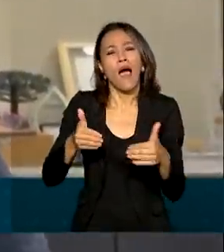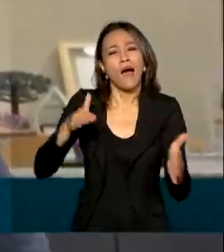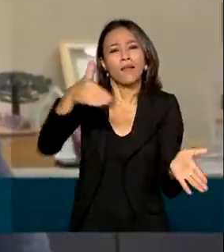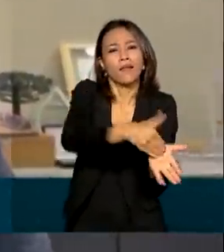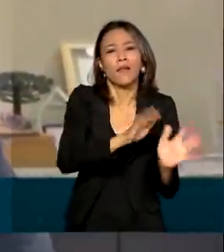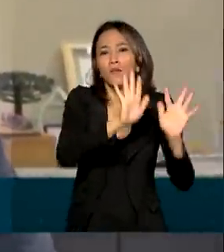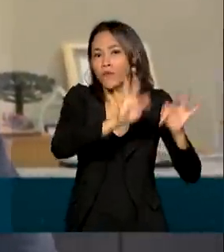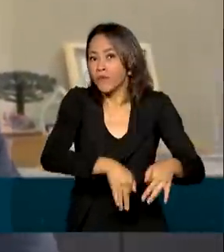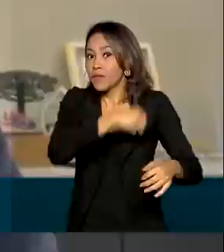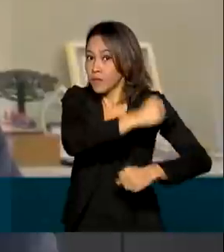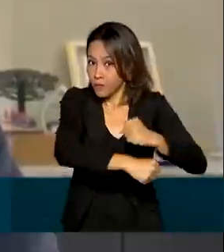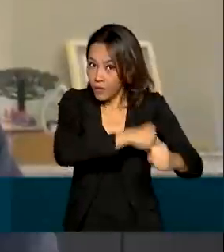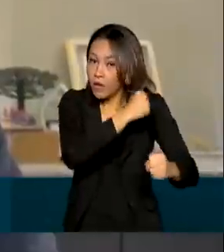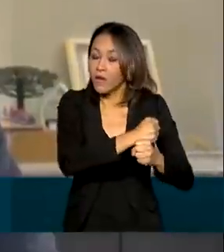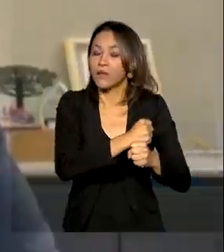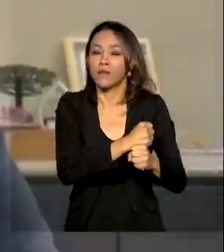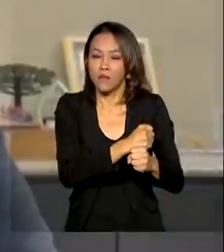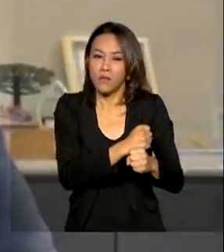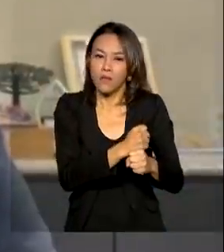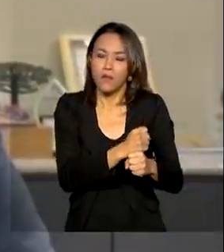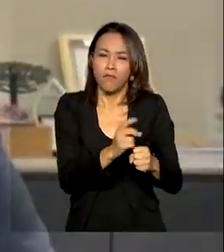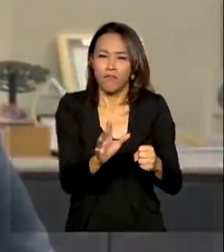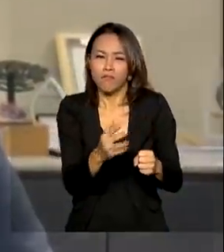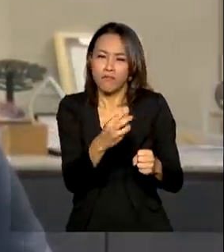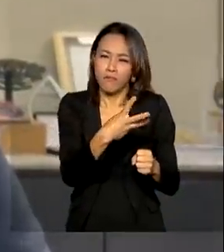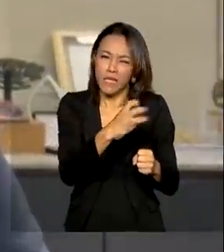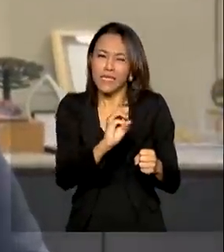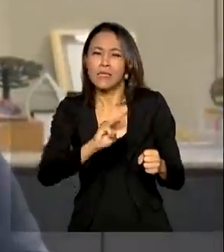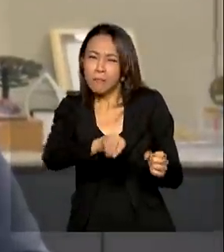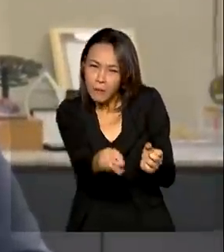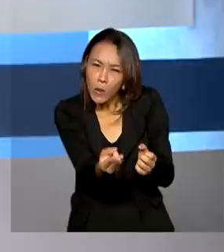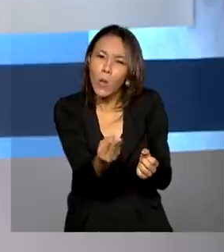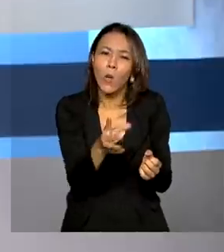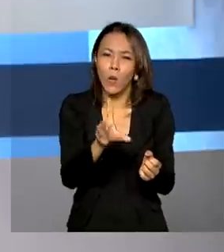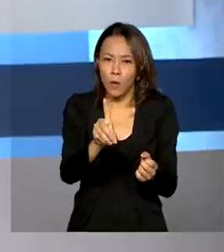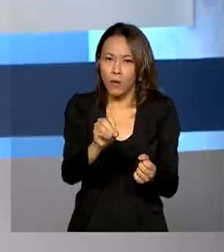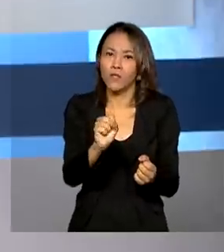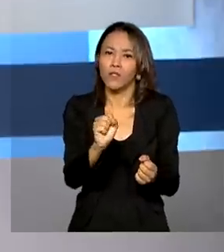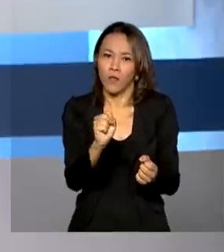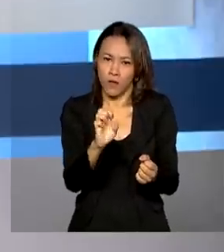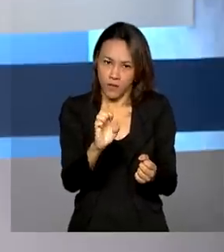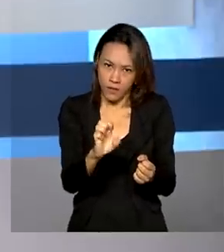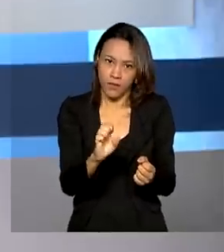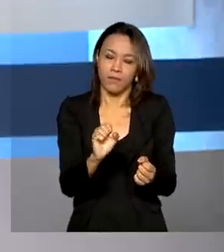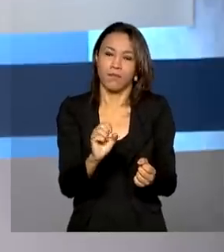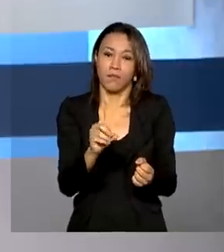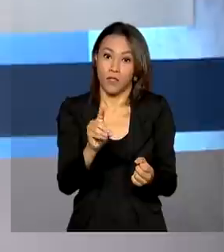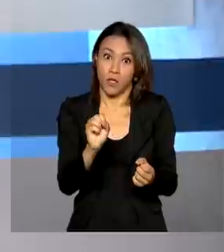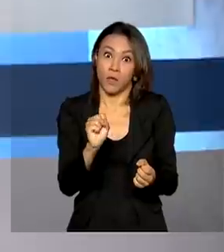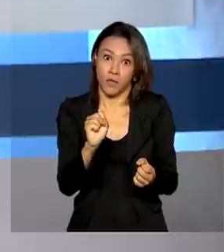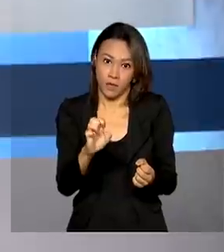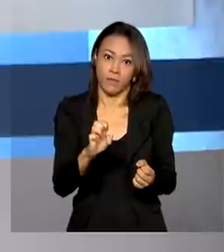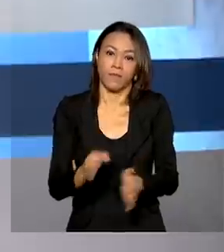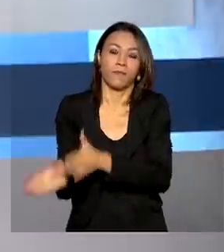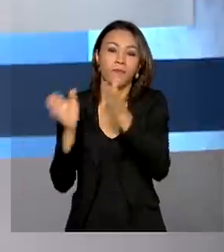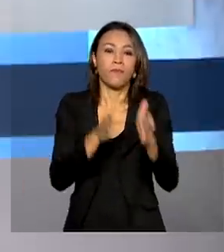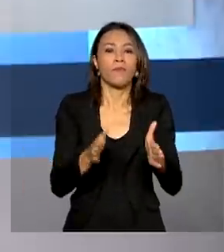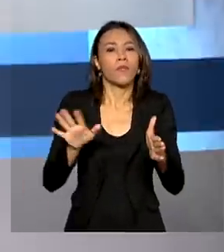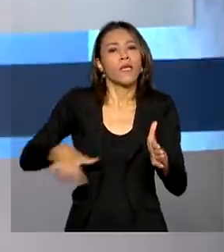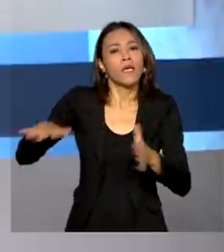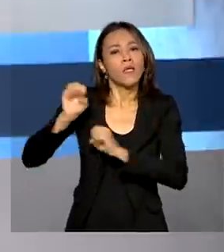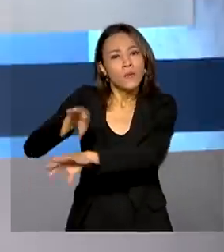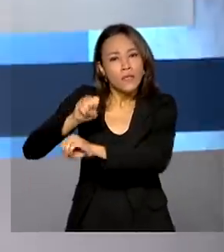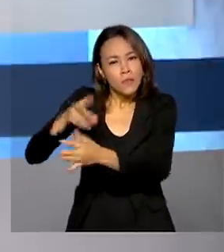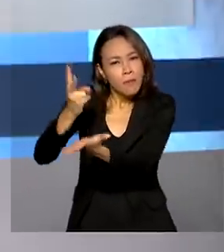de entregas que vão aí a perto de 300 milhões de doses. Na educação, mesmo com a pandemia, o